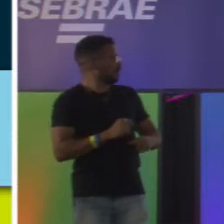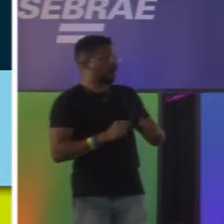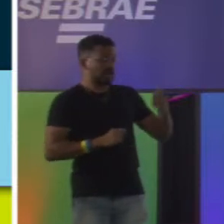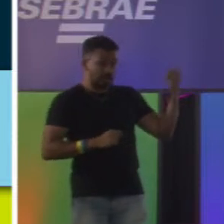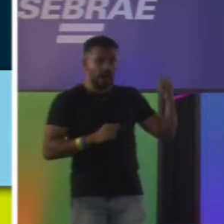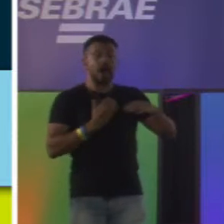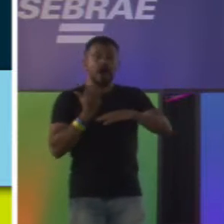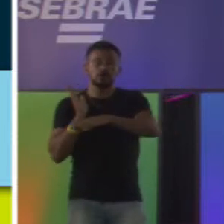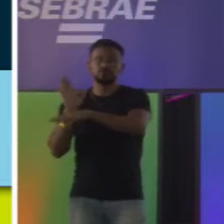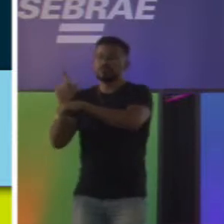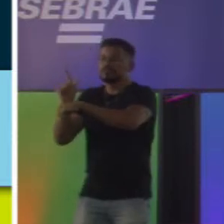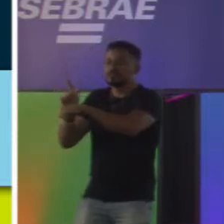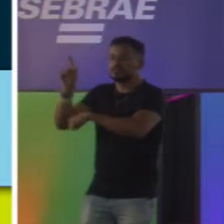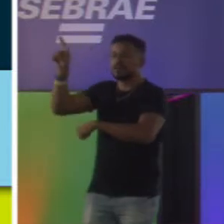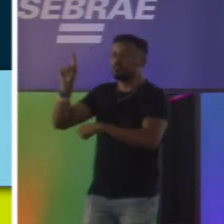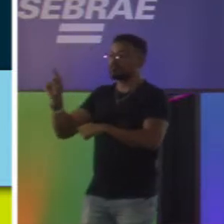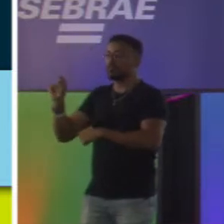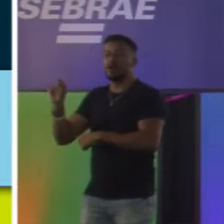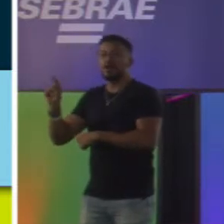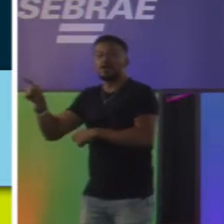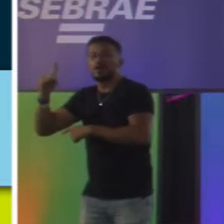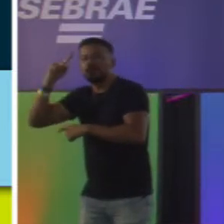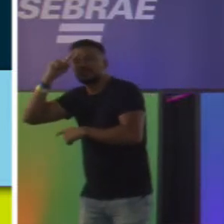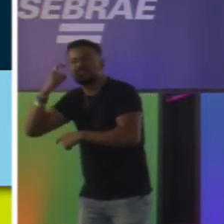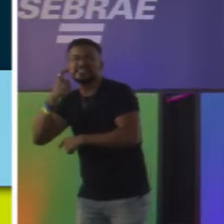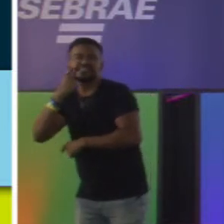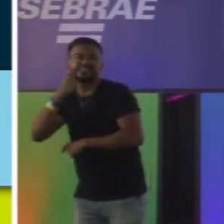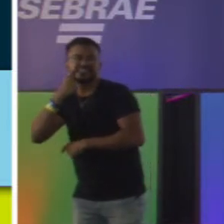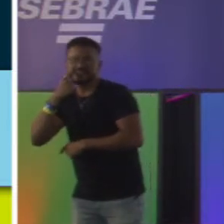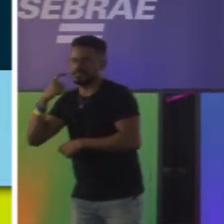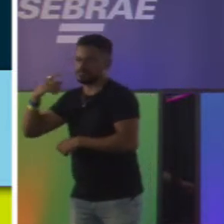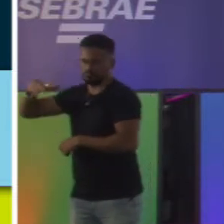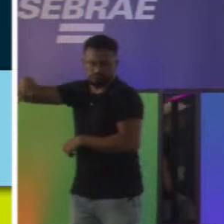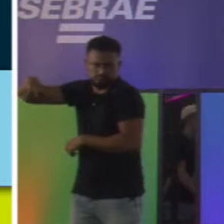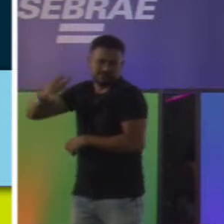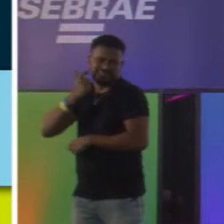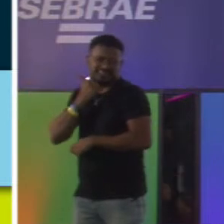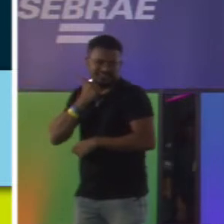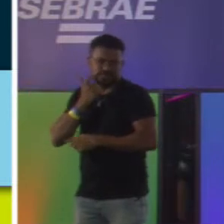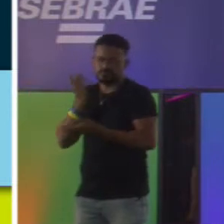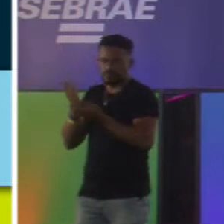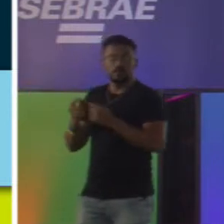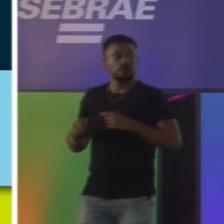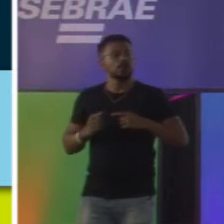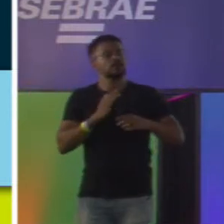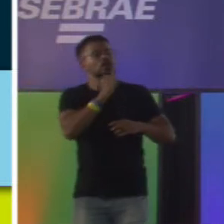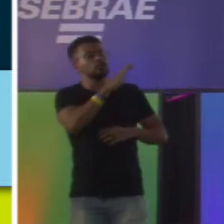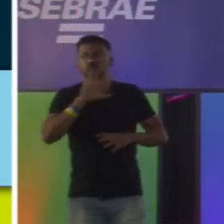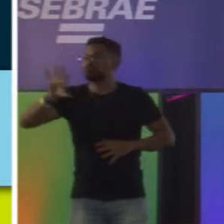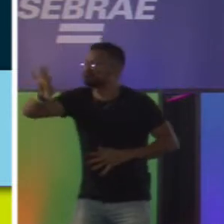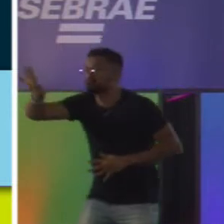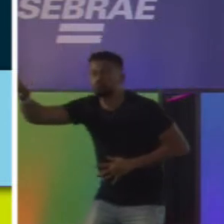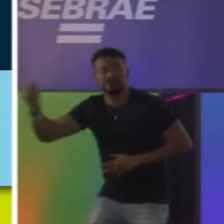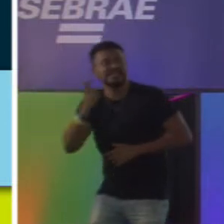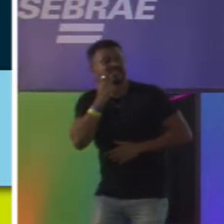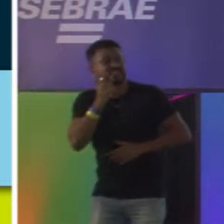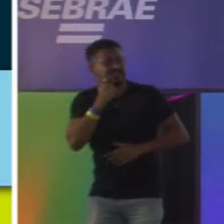clínicas odontológicas. E eles chegaram exatamente com essa questão para a gente. Ó, todos os dentistas são nossos clientes.